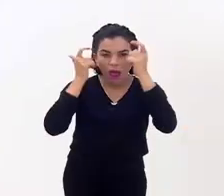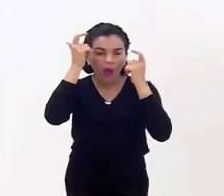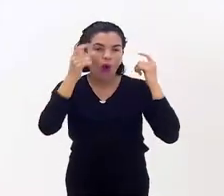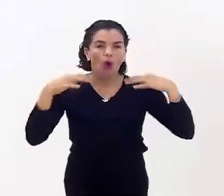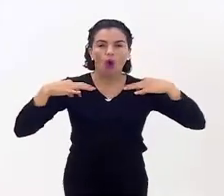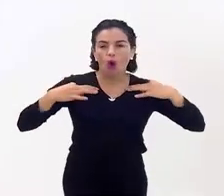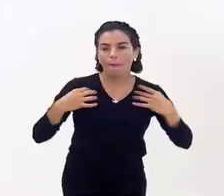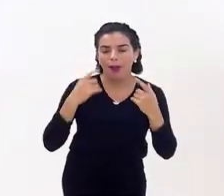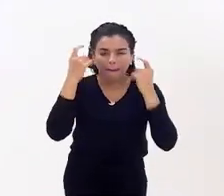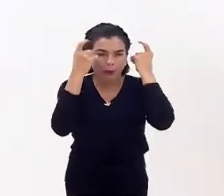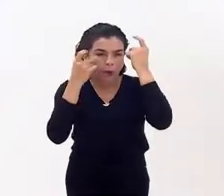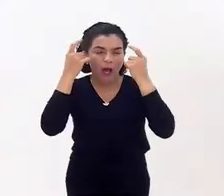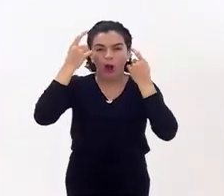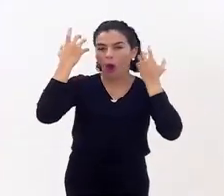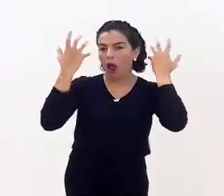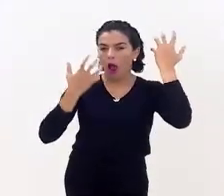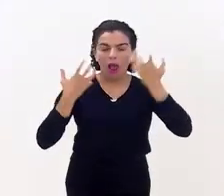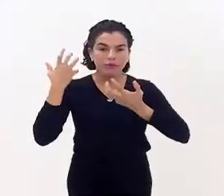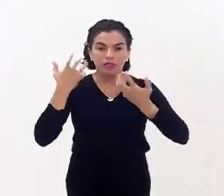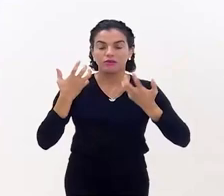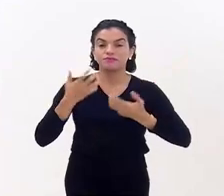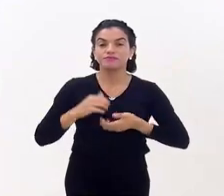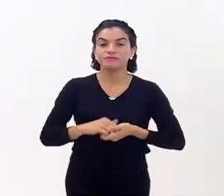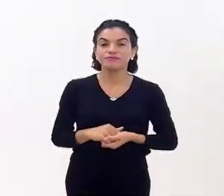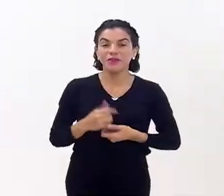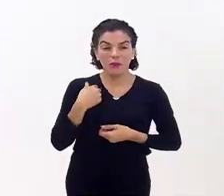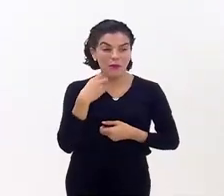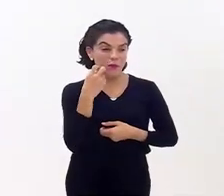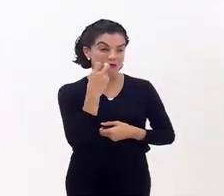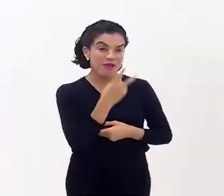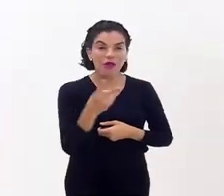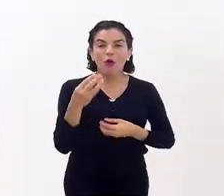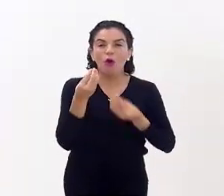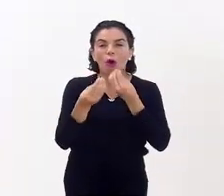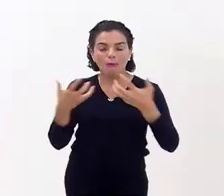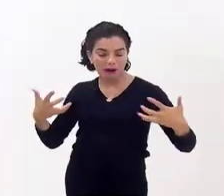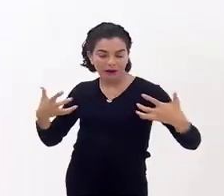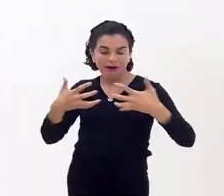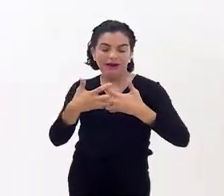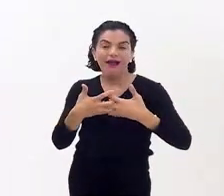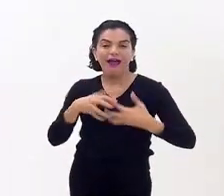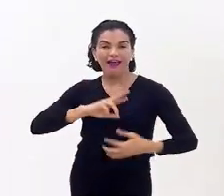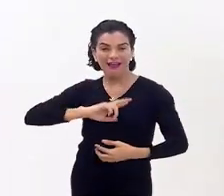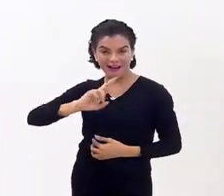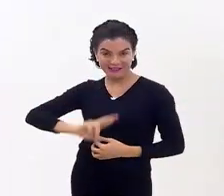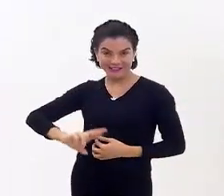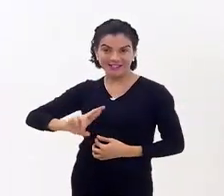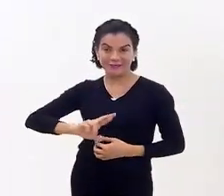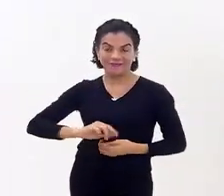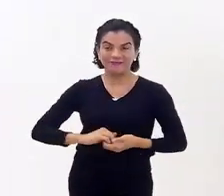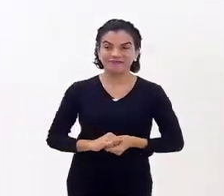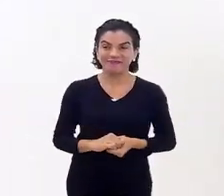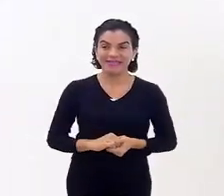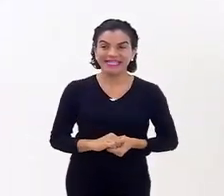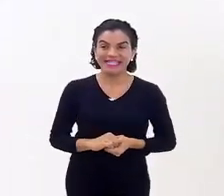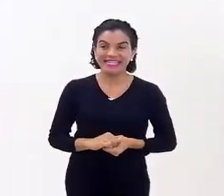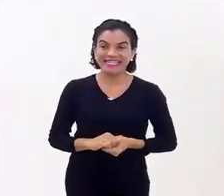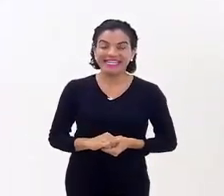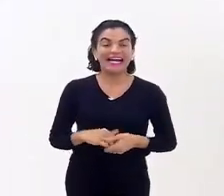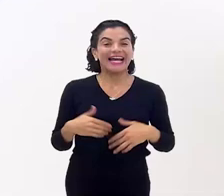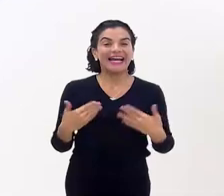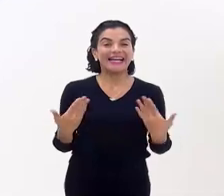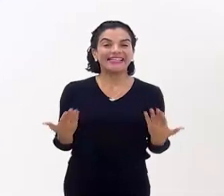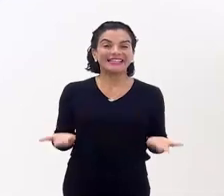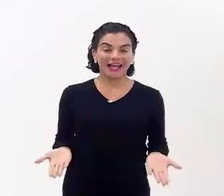Sabe? Você sabe que eu gosto muito de ver aonde as religiões se encontram. Eu sempre falo isso lá no grupo, inclusive, né? É.